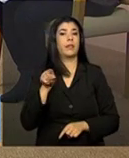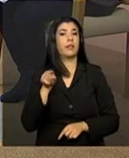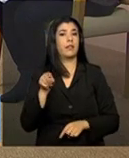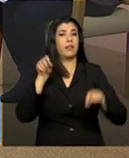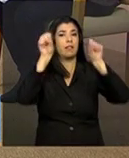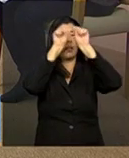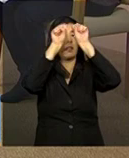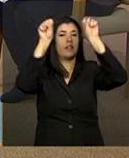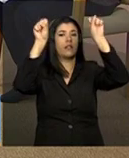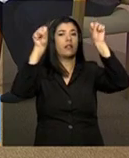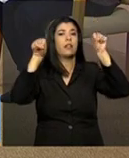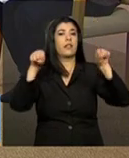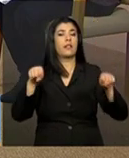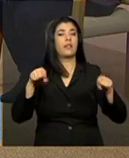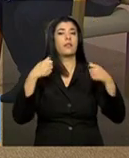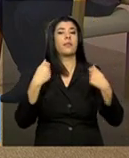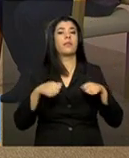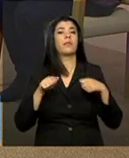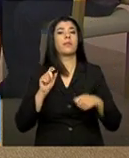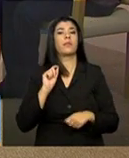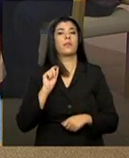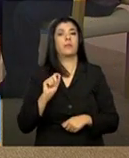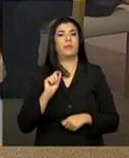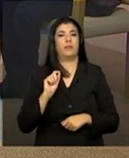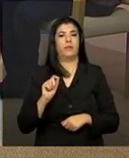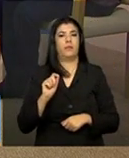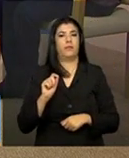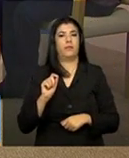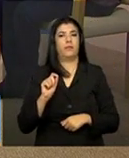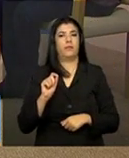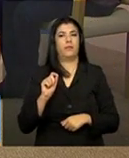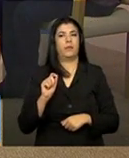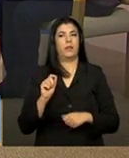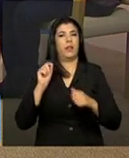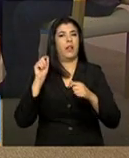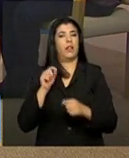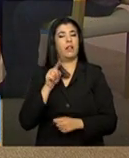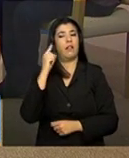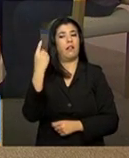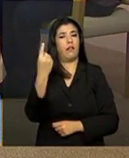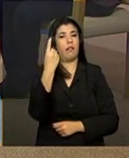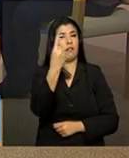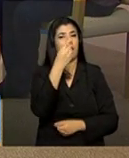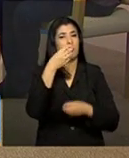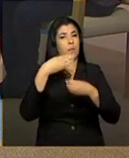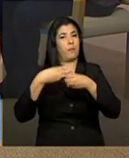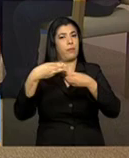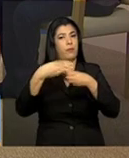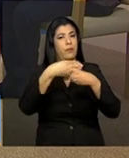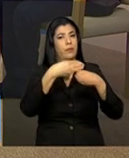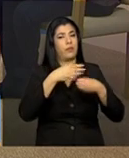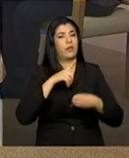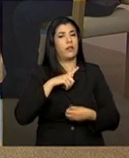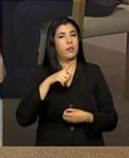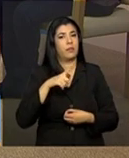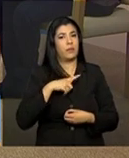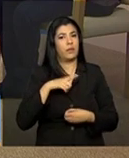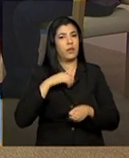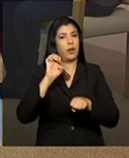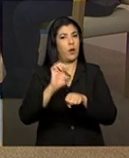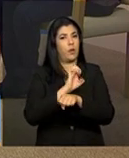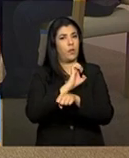ele, primeira coisa, ele requer que lá na ponta, nas nossas unidades, de fato, haja uma estrutura